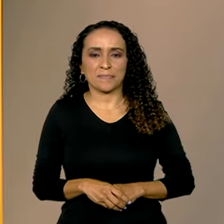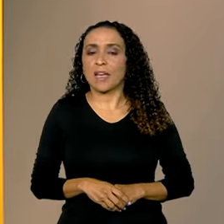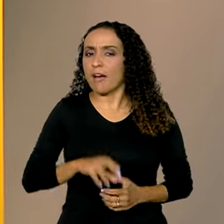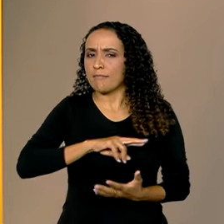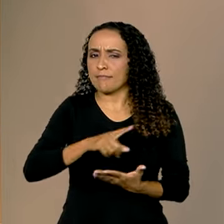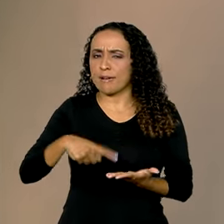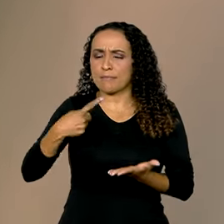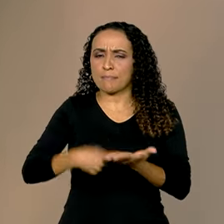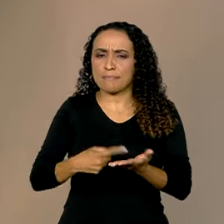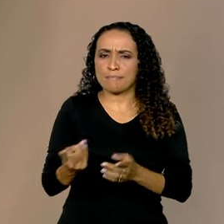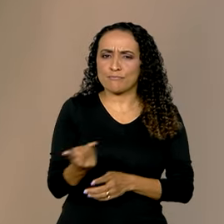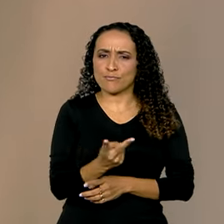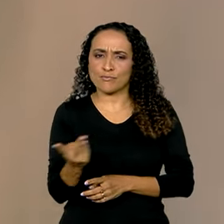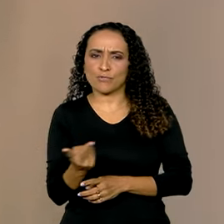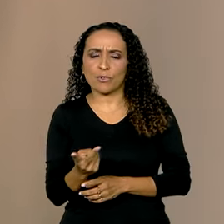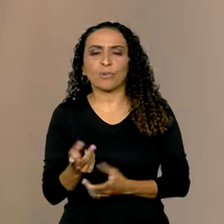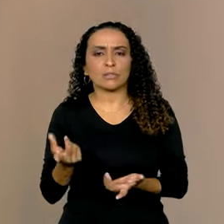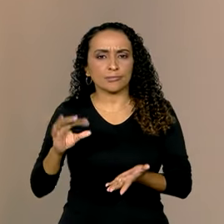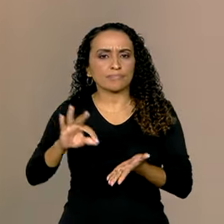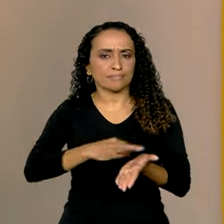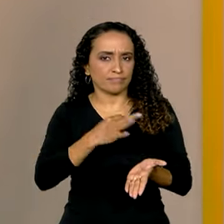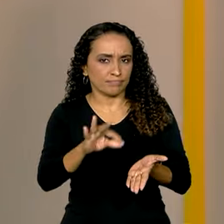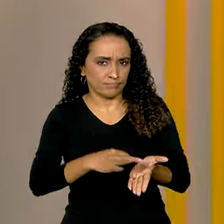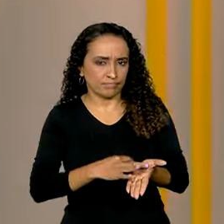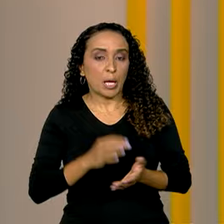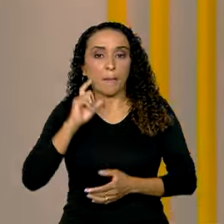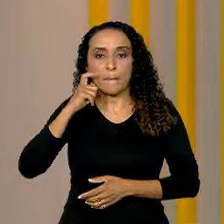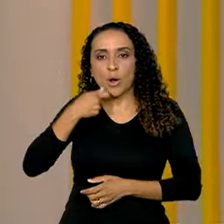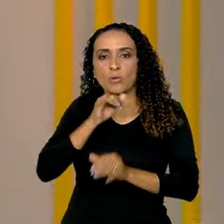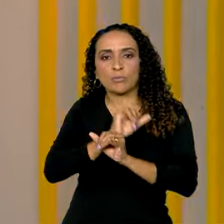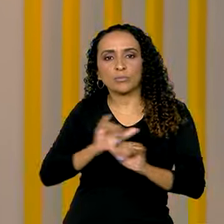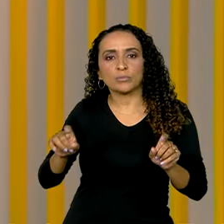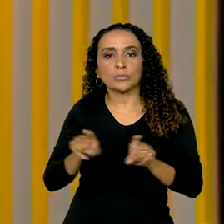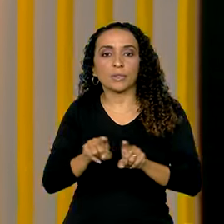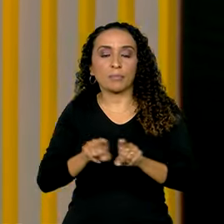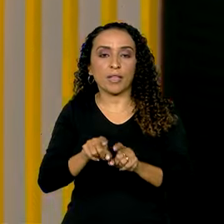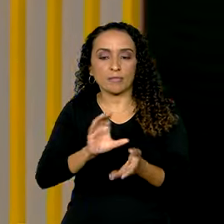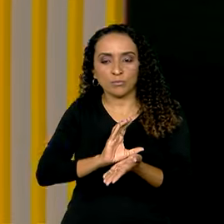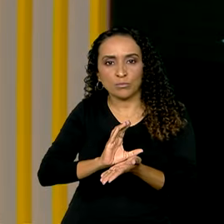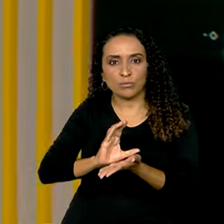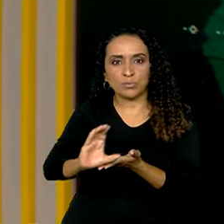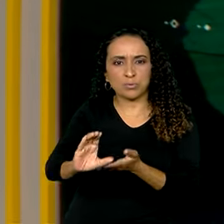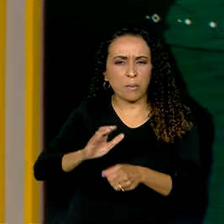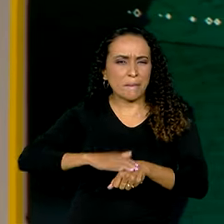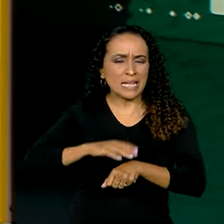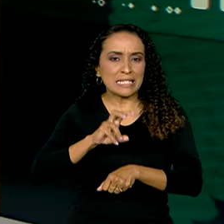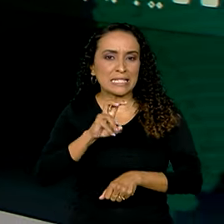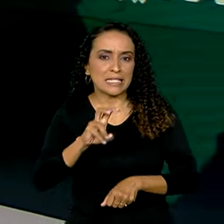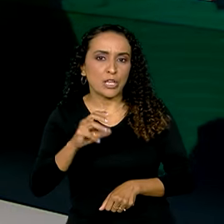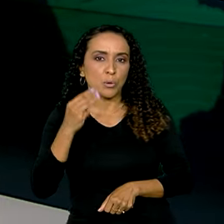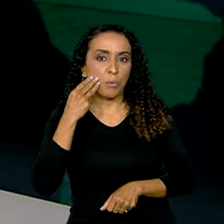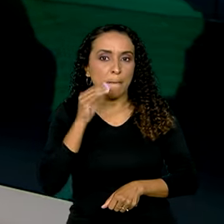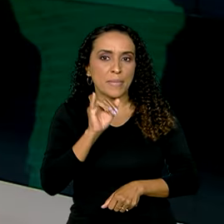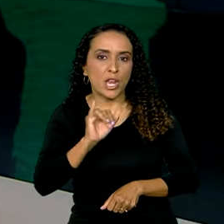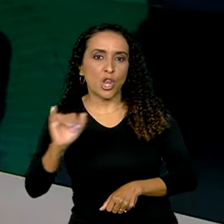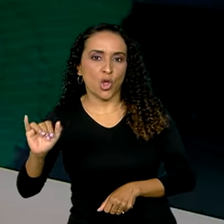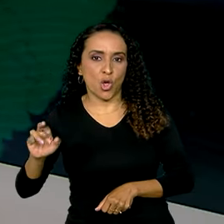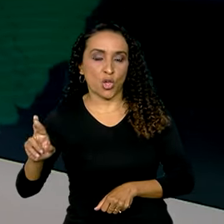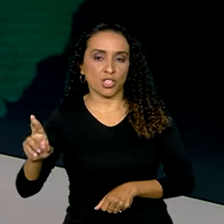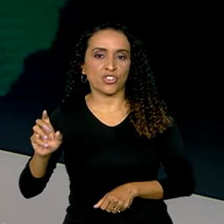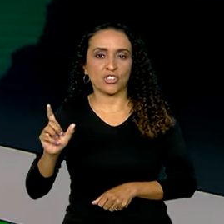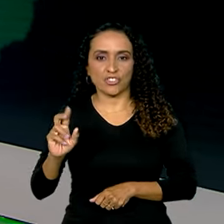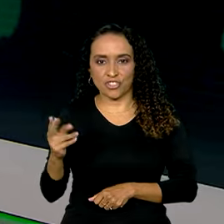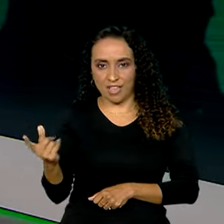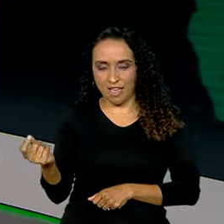Vários acordos bilaterais foram assinados. Macron anunciou também investimentos de mais de 5 bilhões de